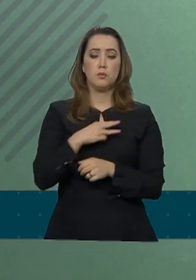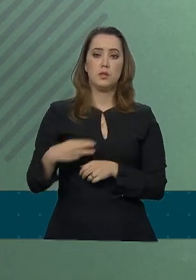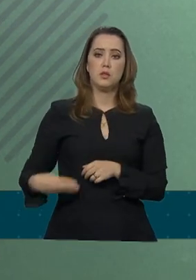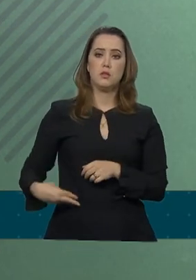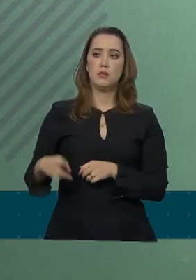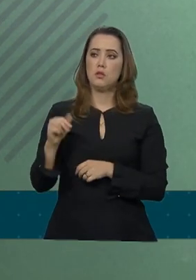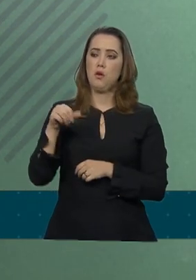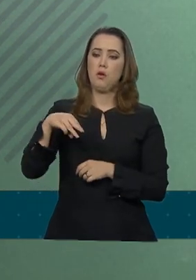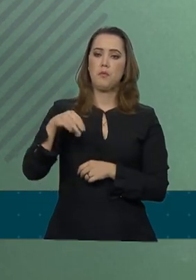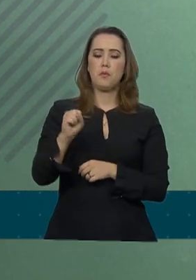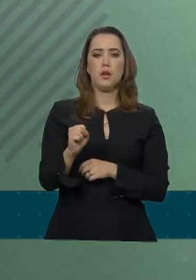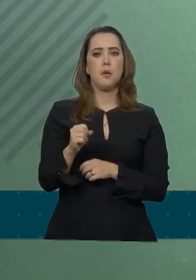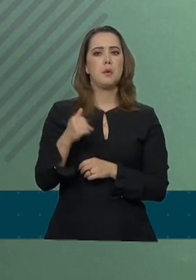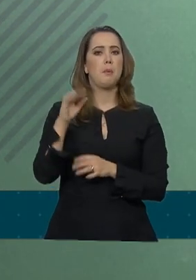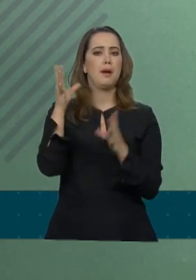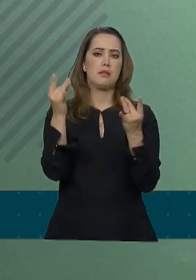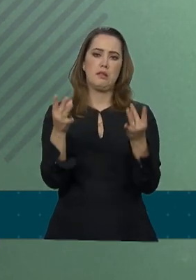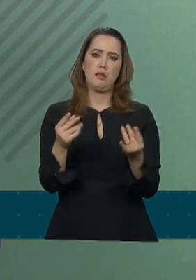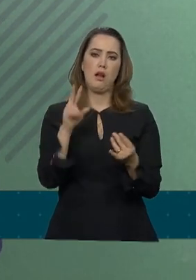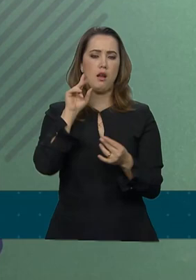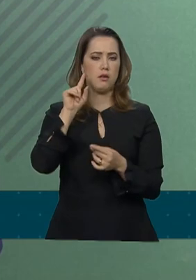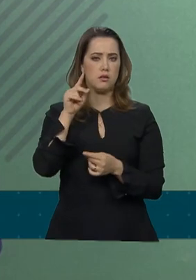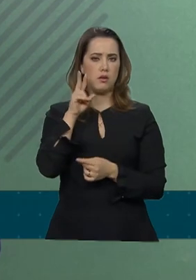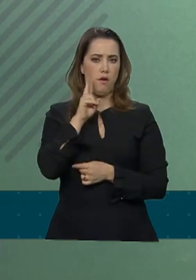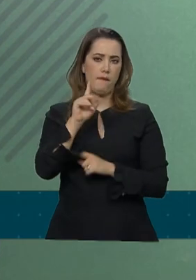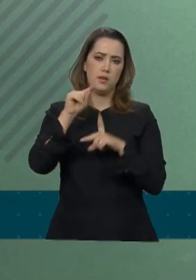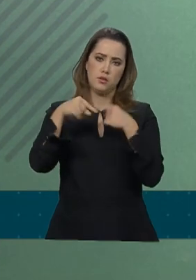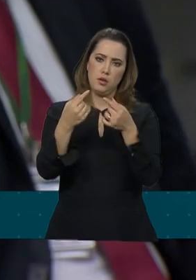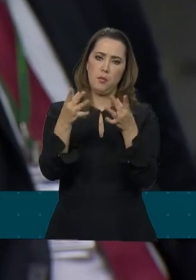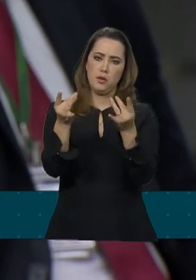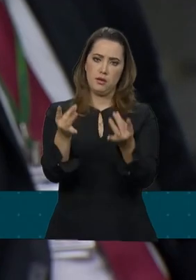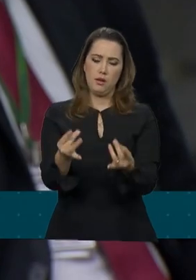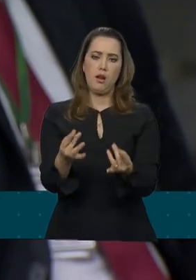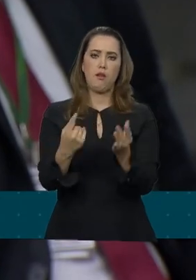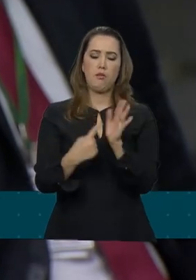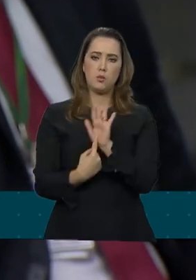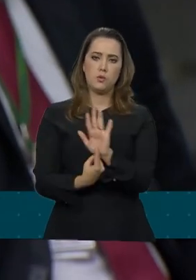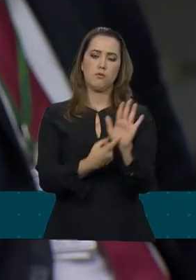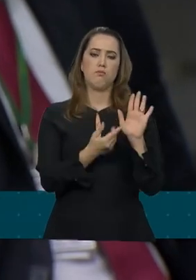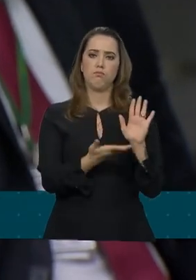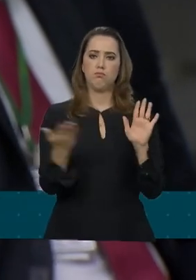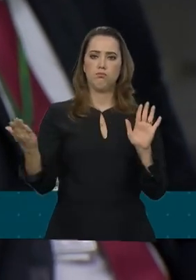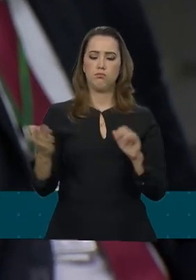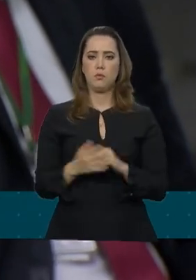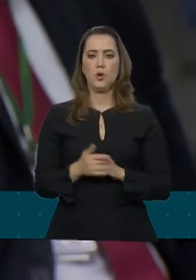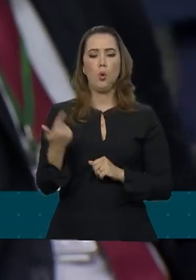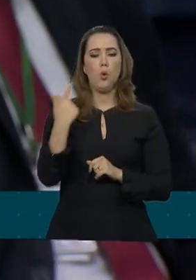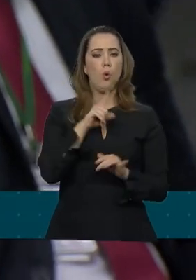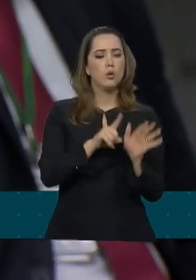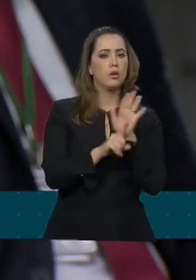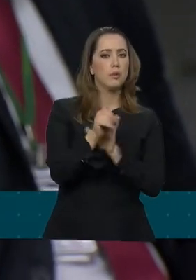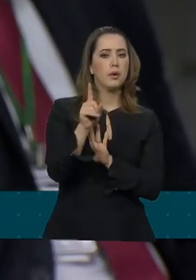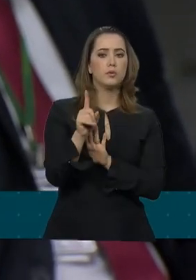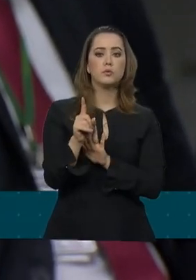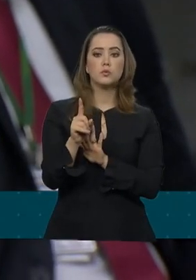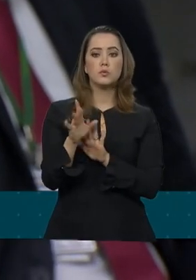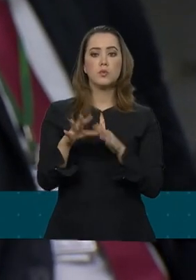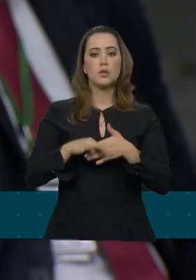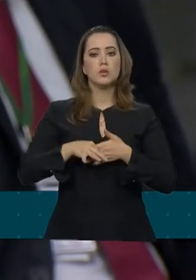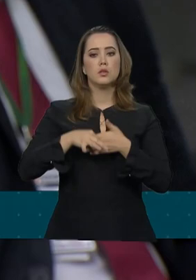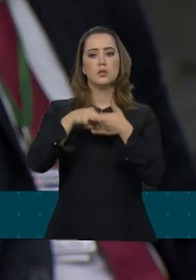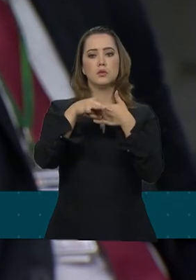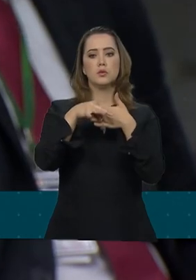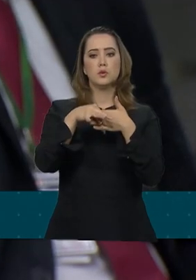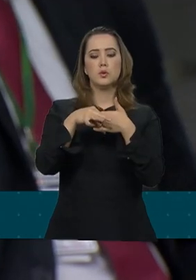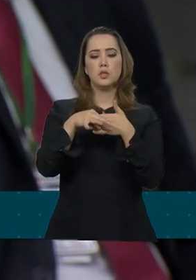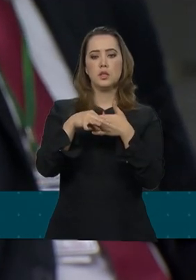Mais detalhes, eu me comprometo a avançar à medida que a agenda fique disponibilizada. Outra pergunta. O líder da